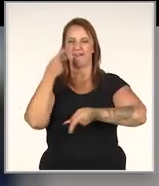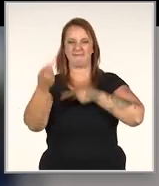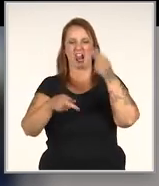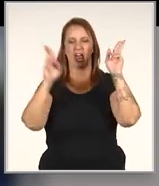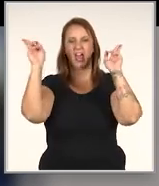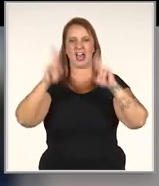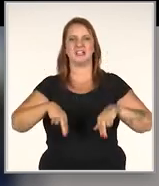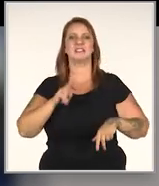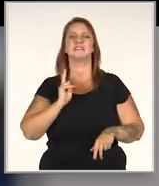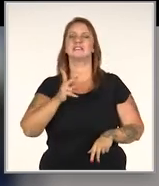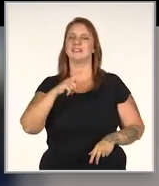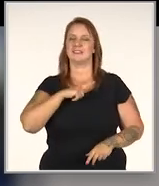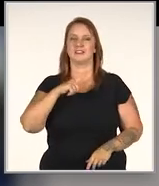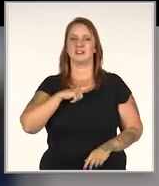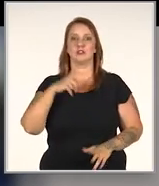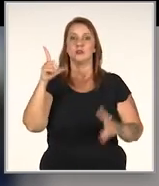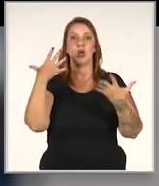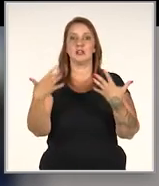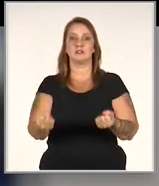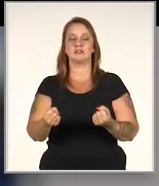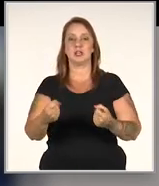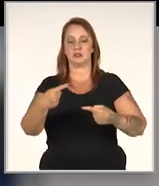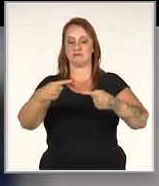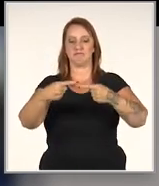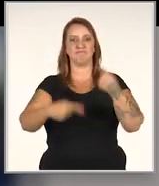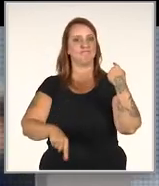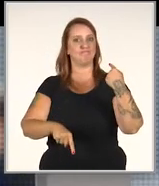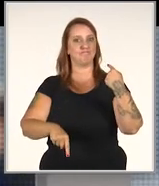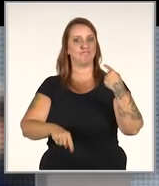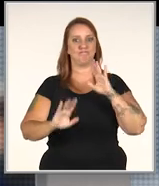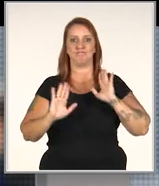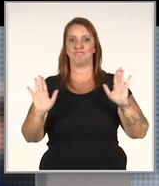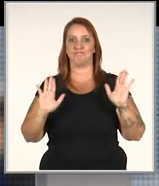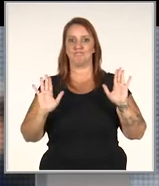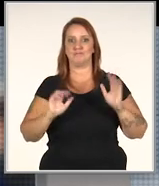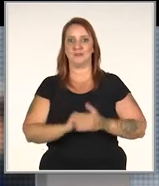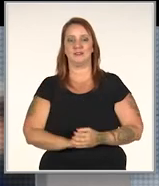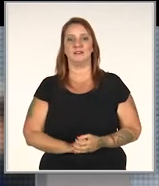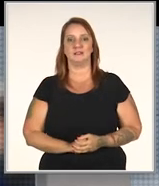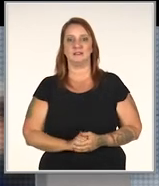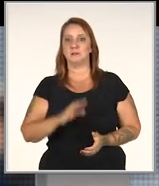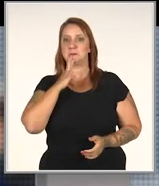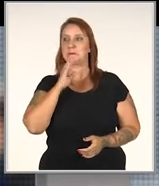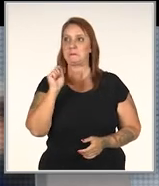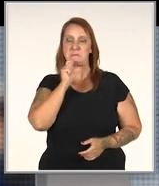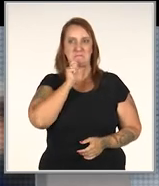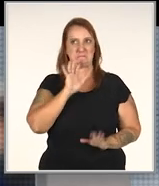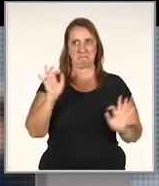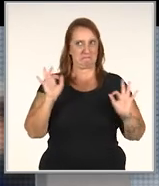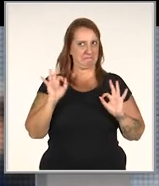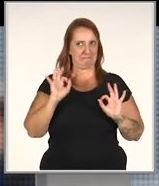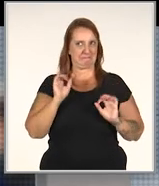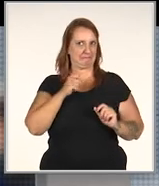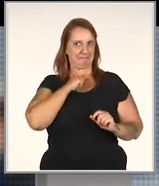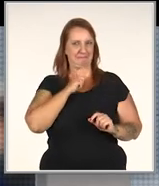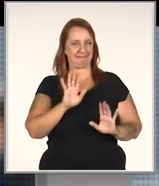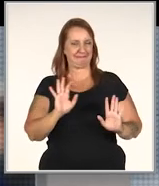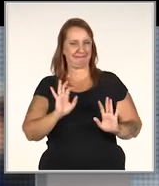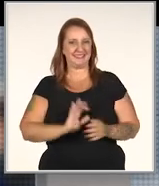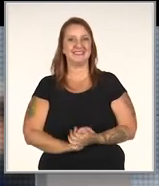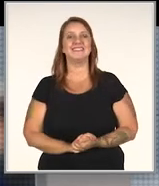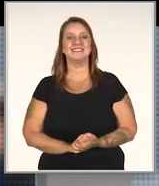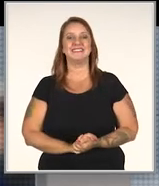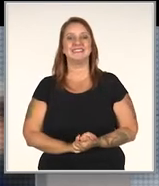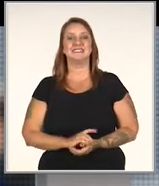bastante, que tem a razão sempre, não aceita nenhum tipo de discordância, você não conhece ninguém. Não conheço ninguém